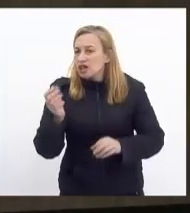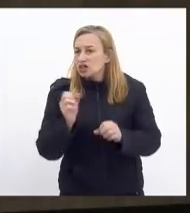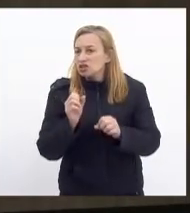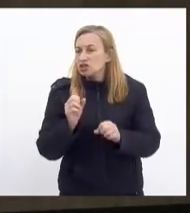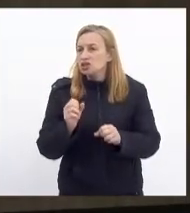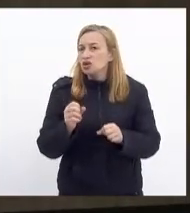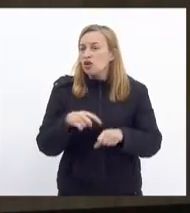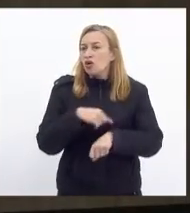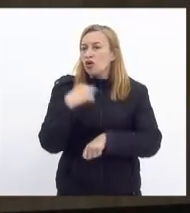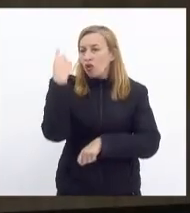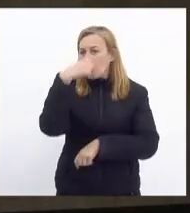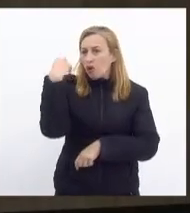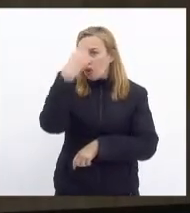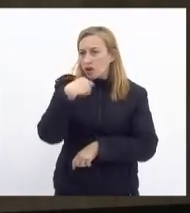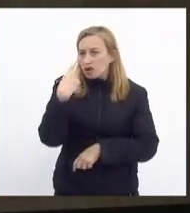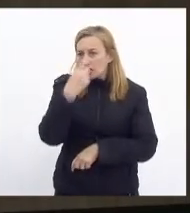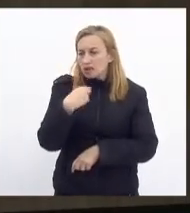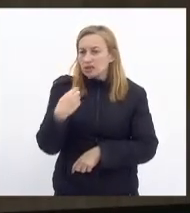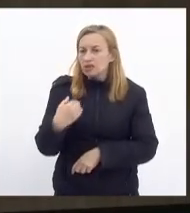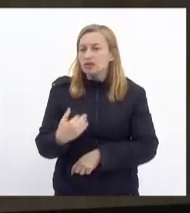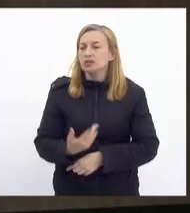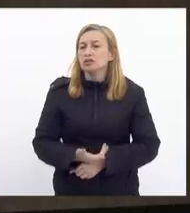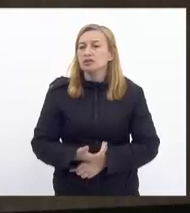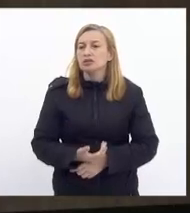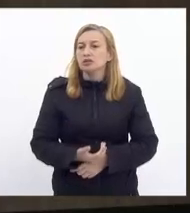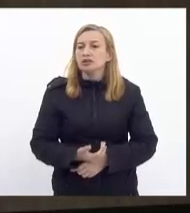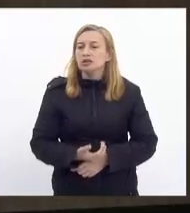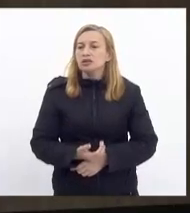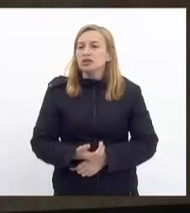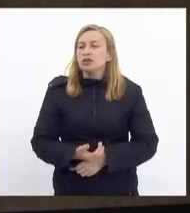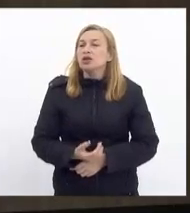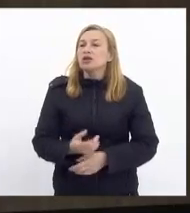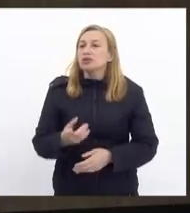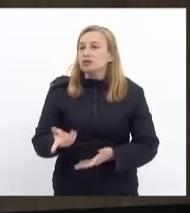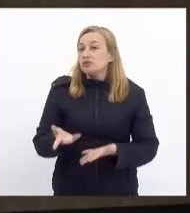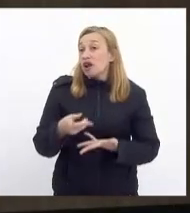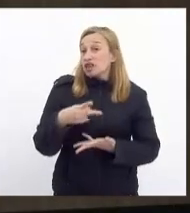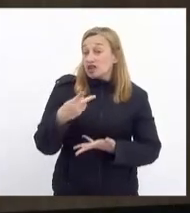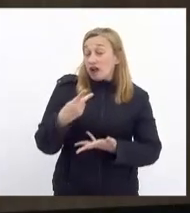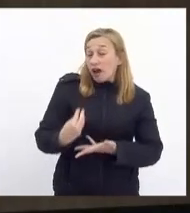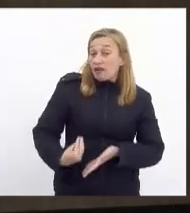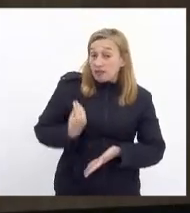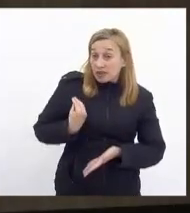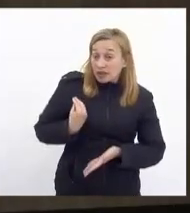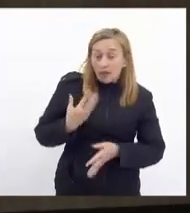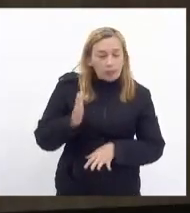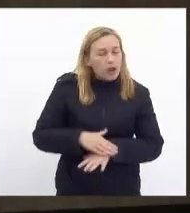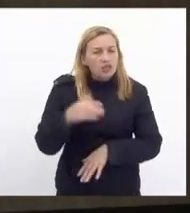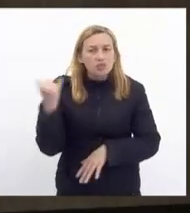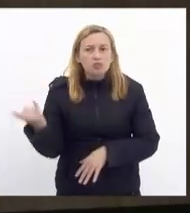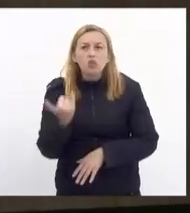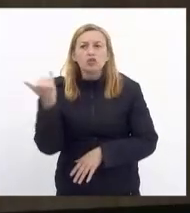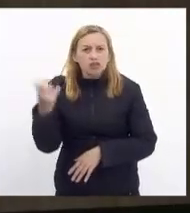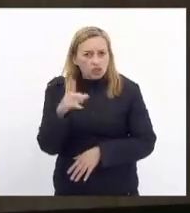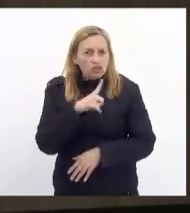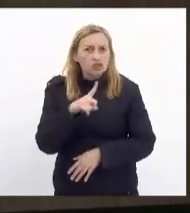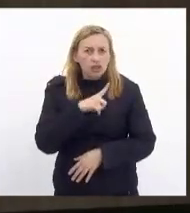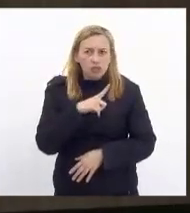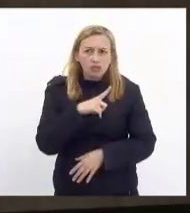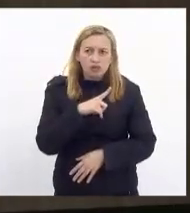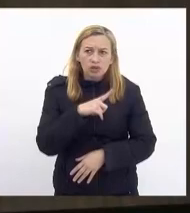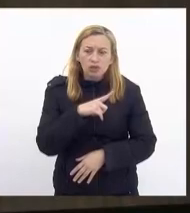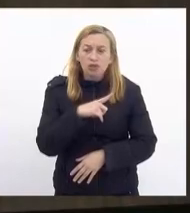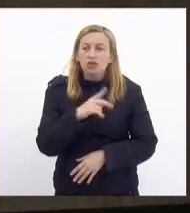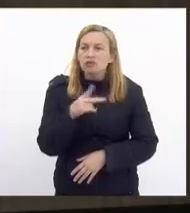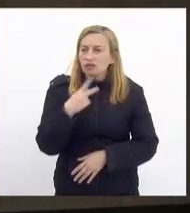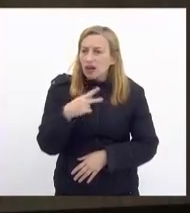reiterar esse pedido de informações, porque trata-se de vidas e a vida é o bem mais importante que nós temos. Ainda mais